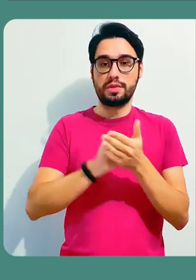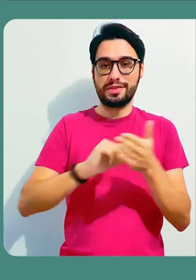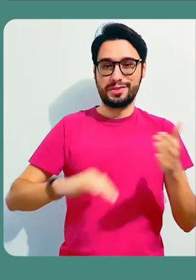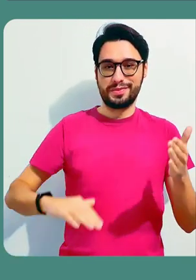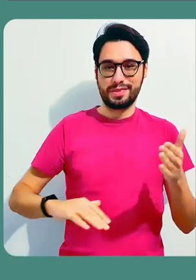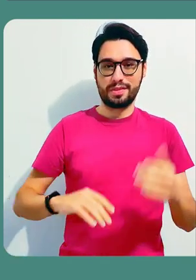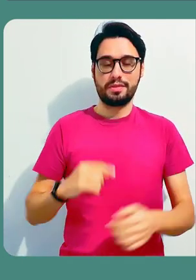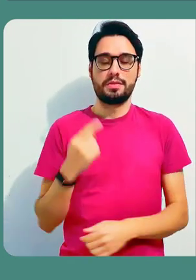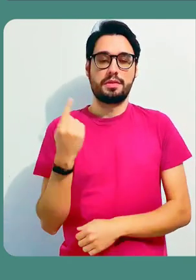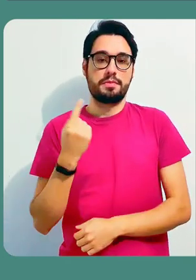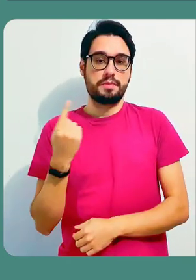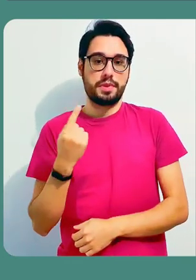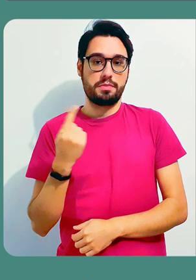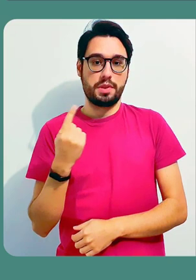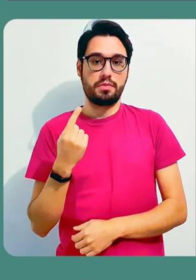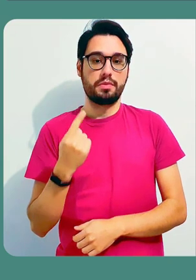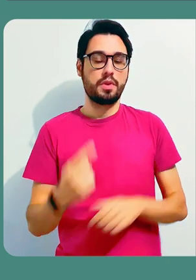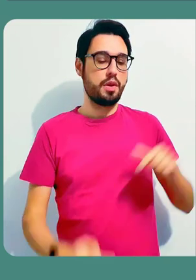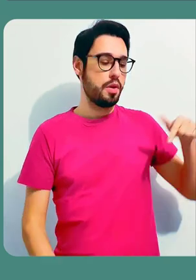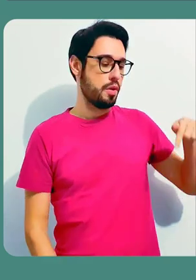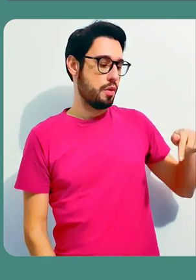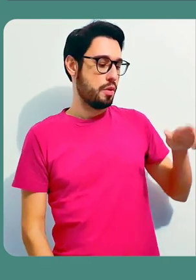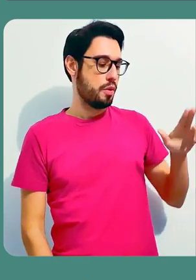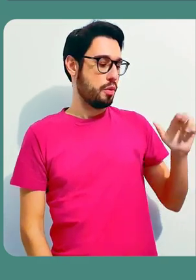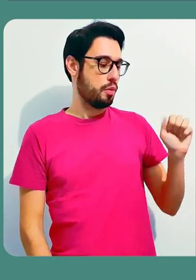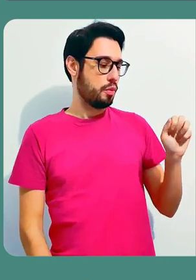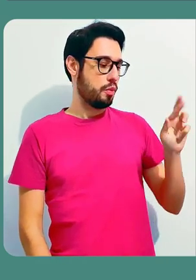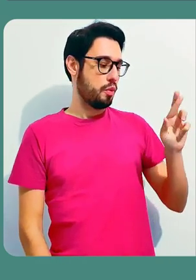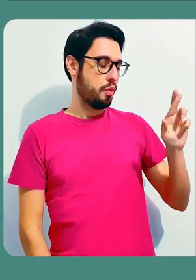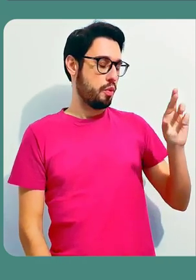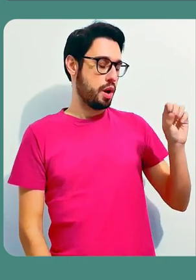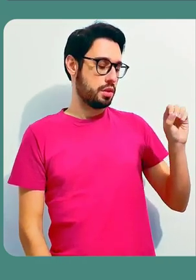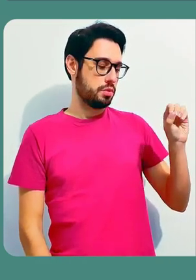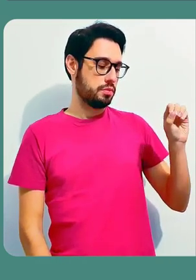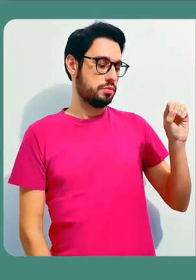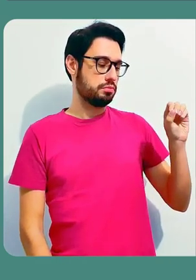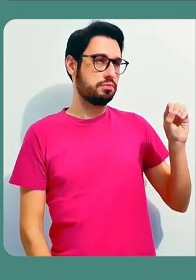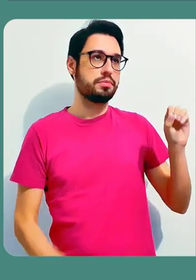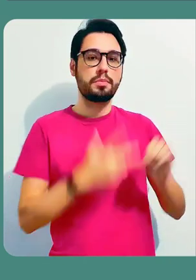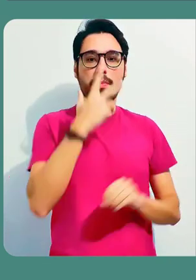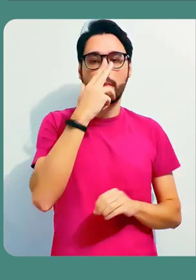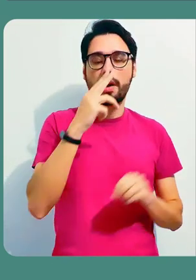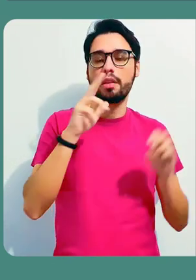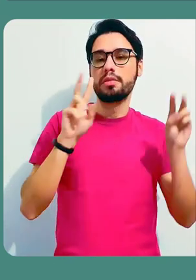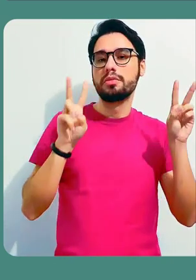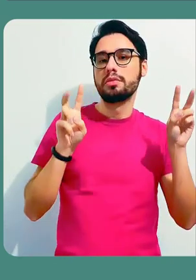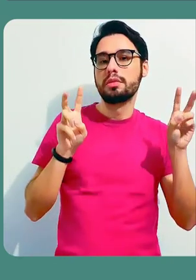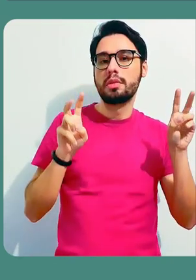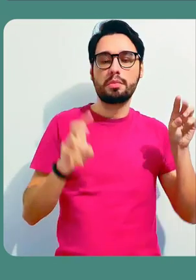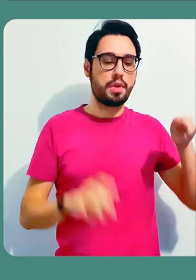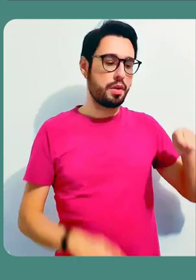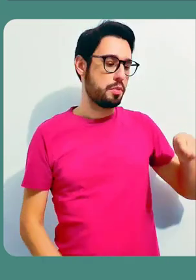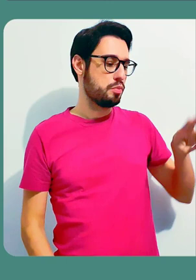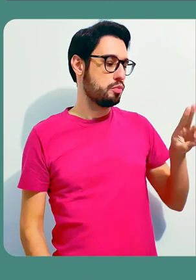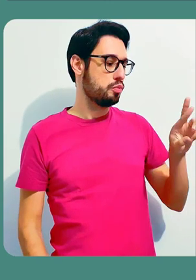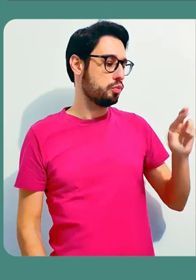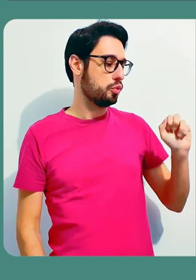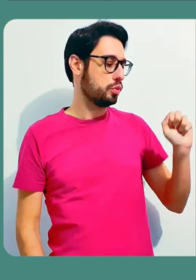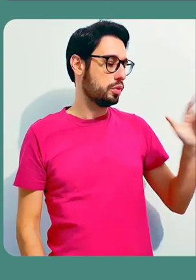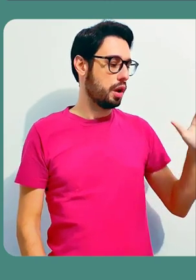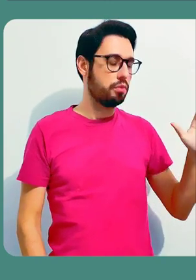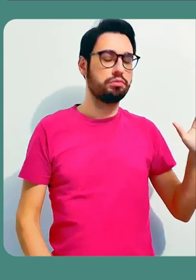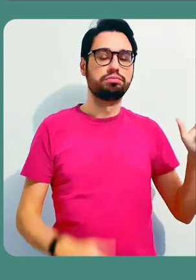mostrar para vocês duas atividades que eu apliquei nas minhas disciplinas. A primeira delas é um quadro colaborativo estilo mural,